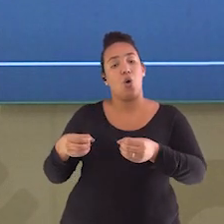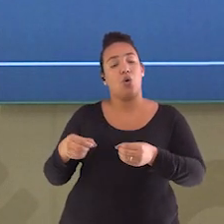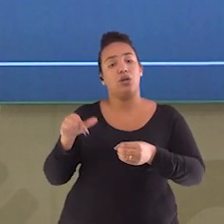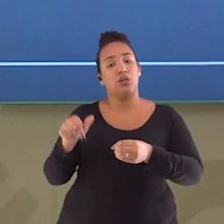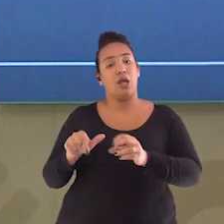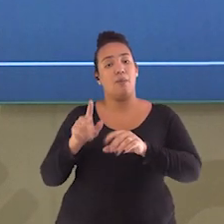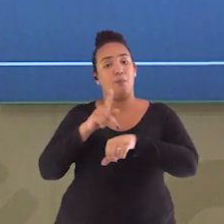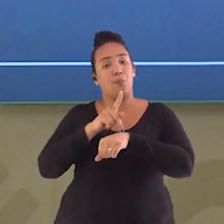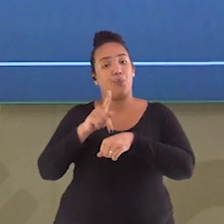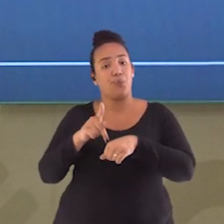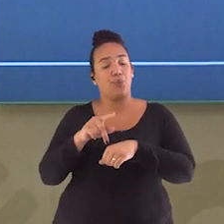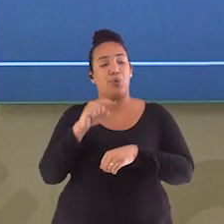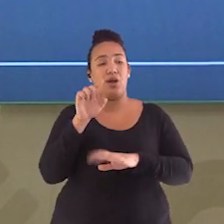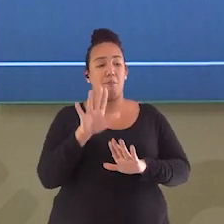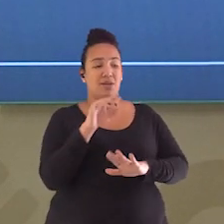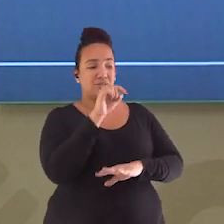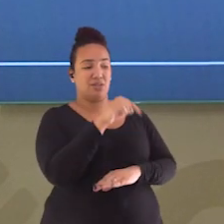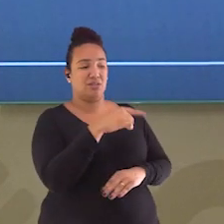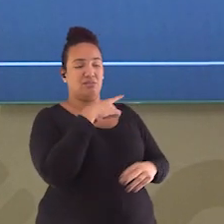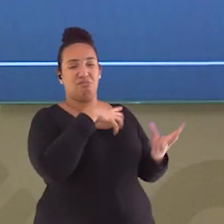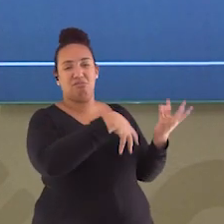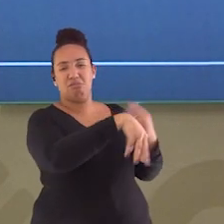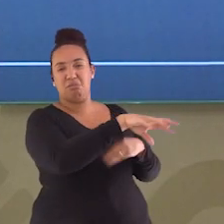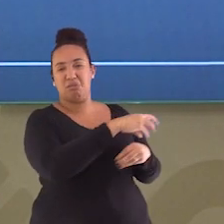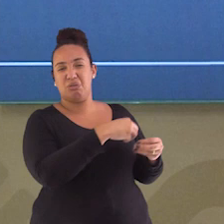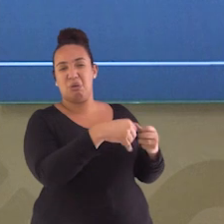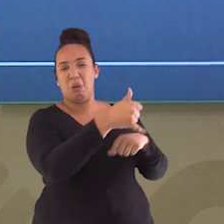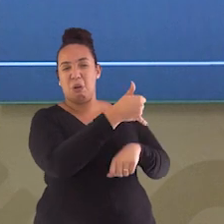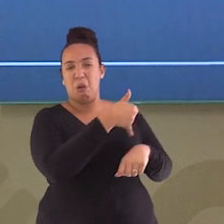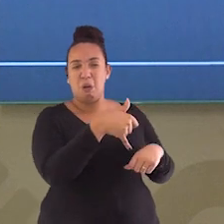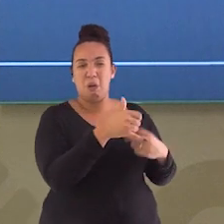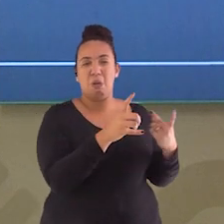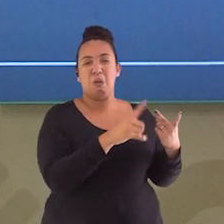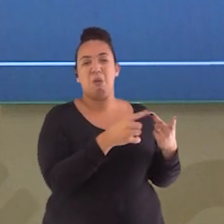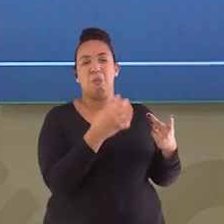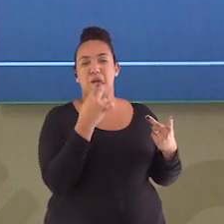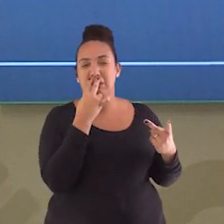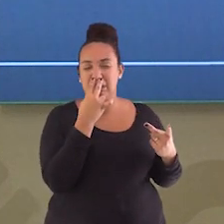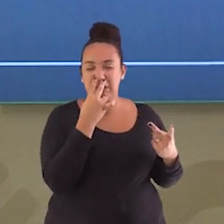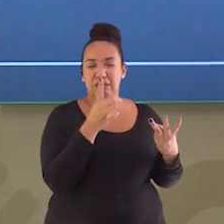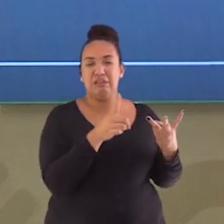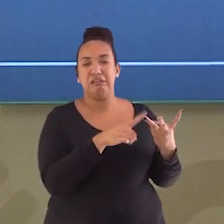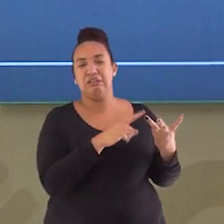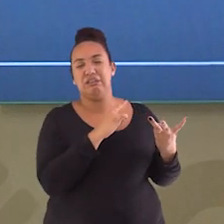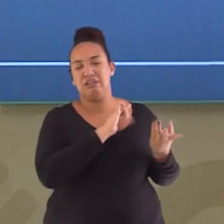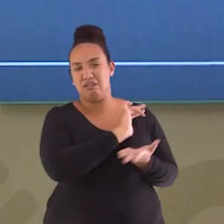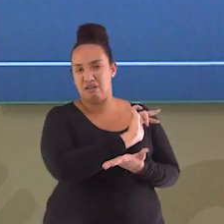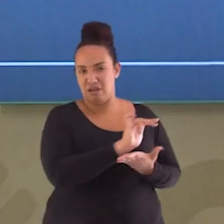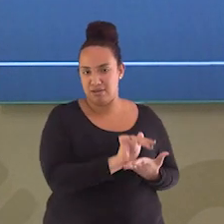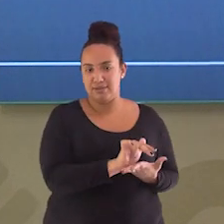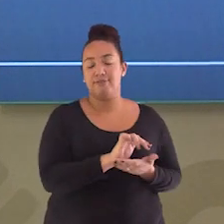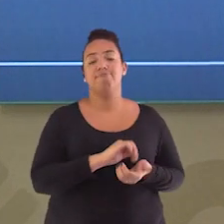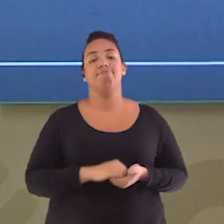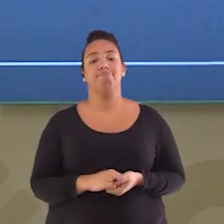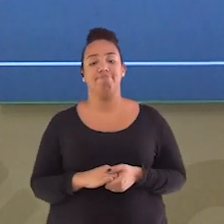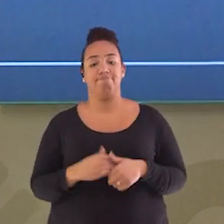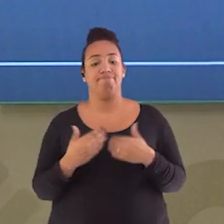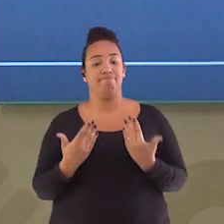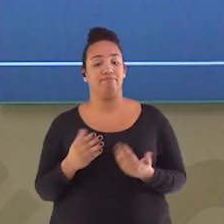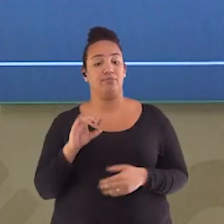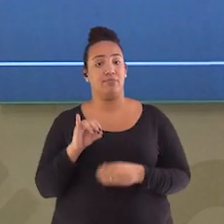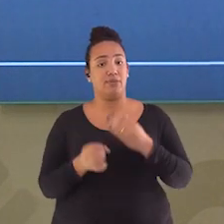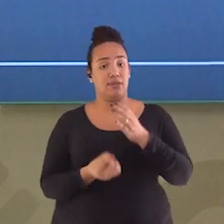tem resíduos poluentes misturados. Óleo, fluido de pilha, de bateria, dentre outros. Quando gerado na